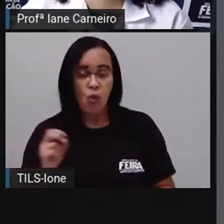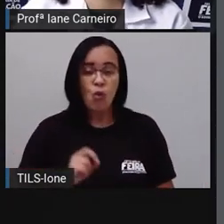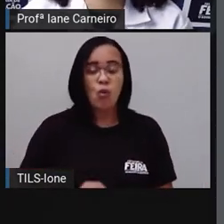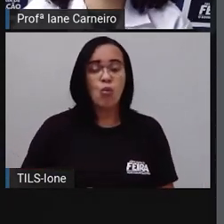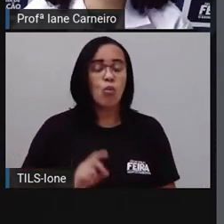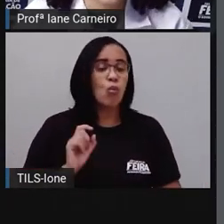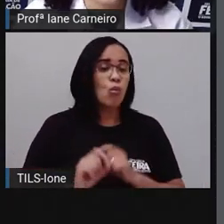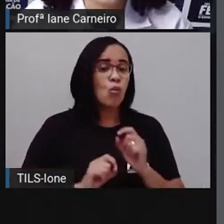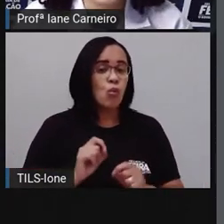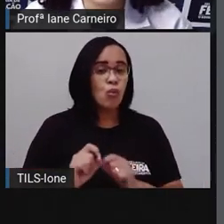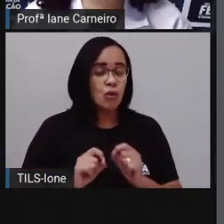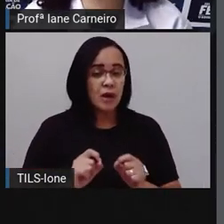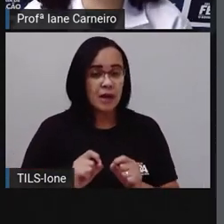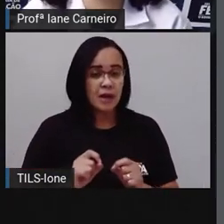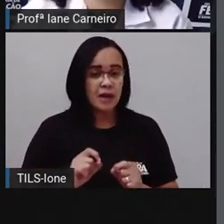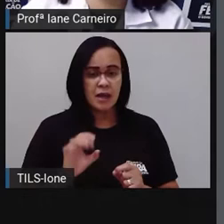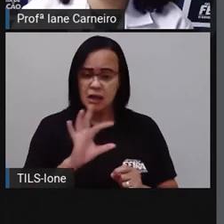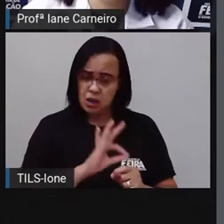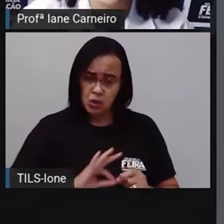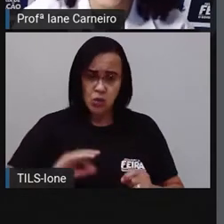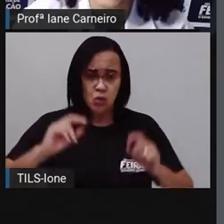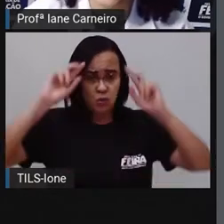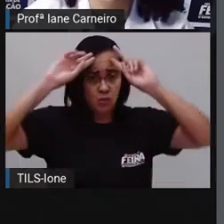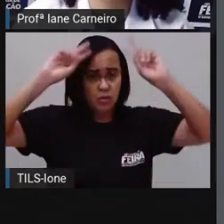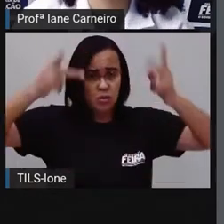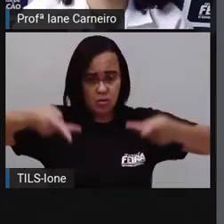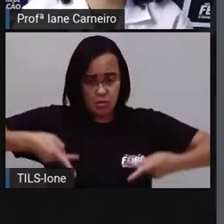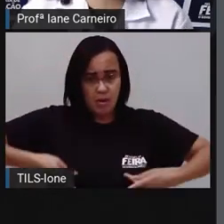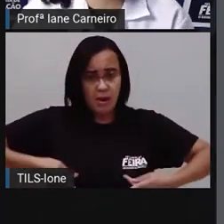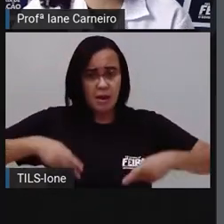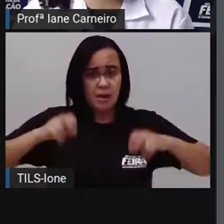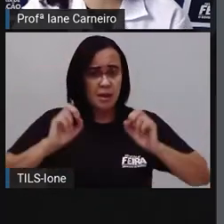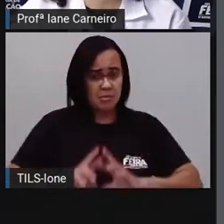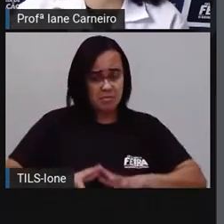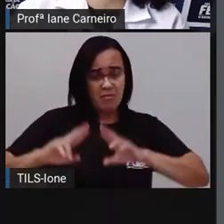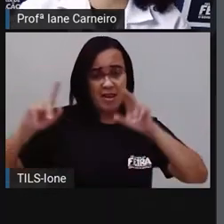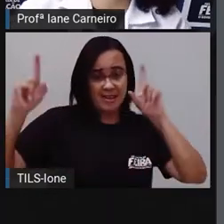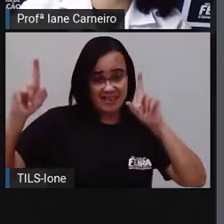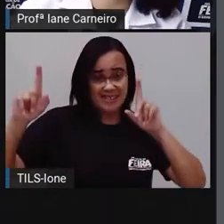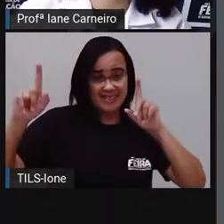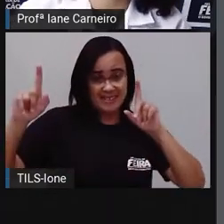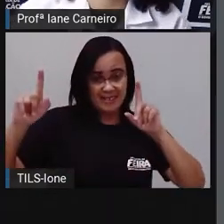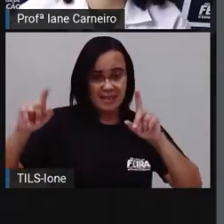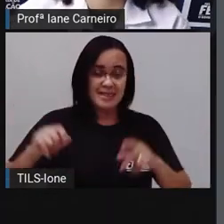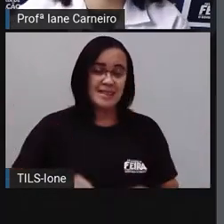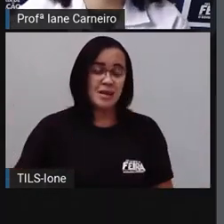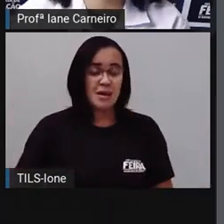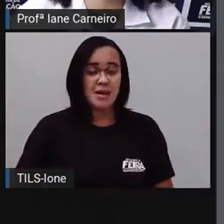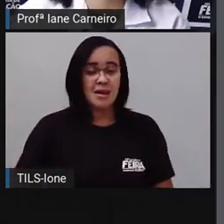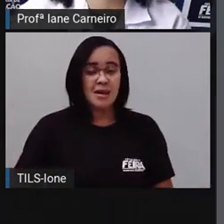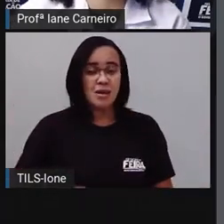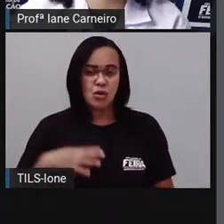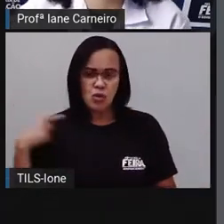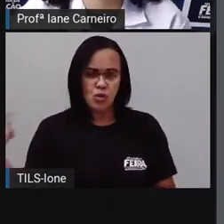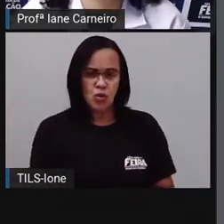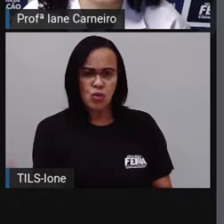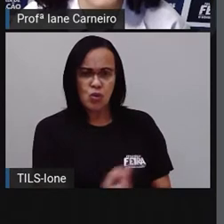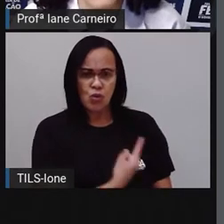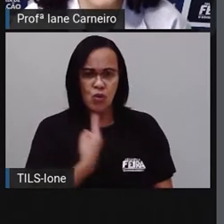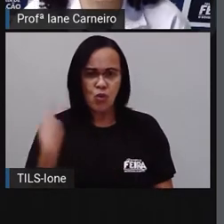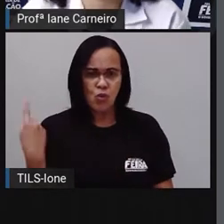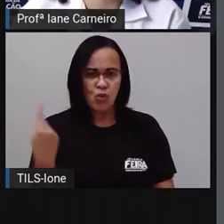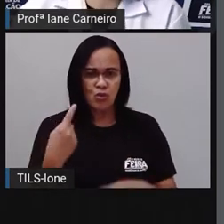Tudo é humano, bem diferente. Assim, assado, todos são